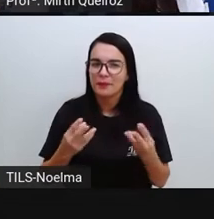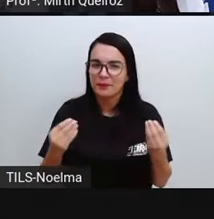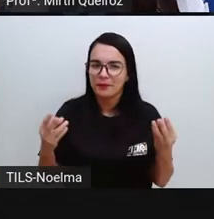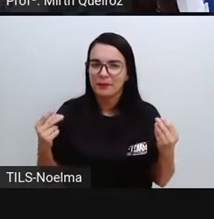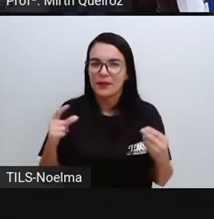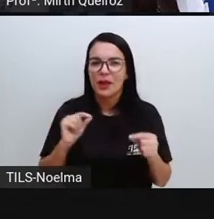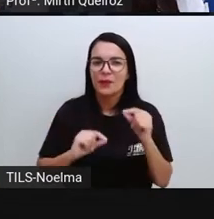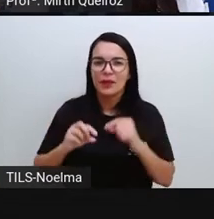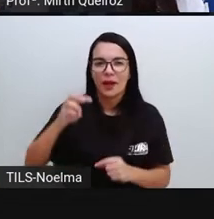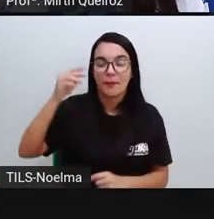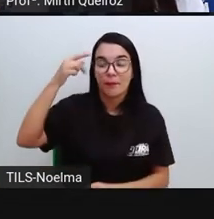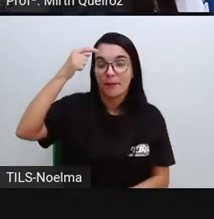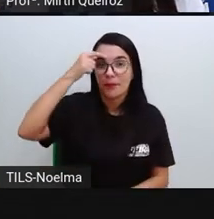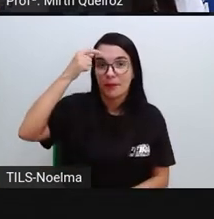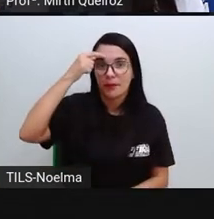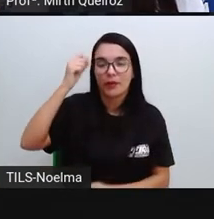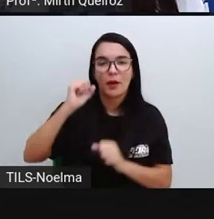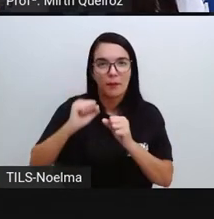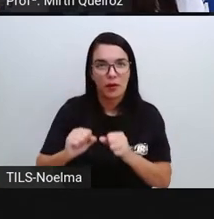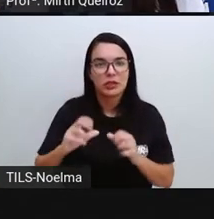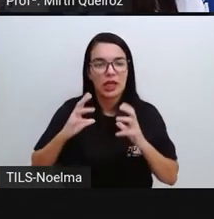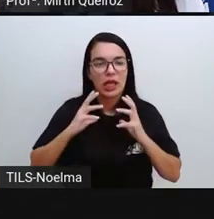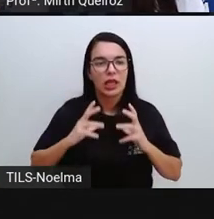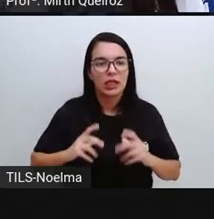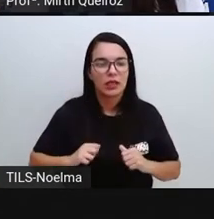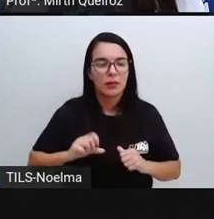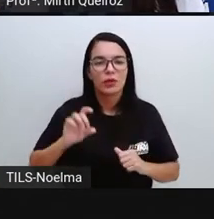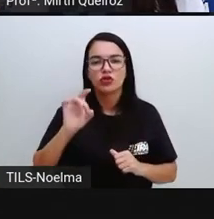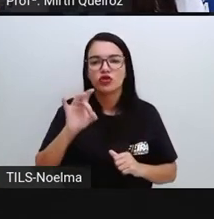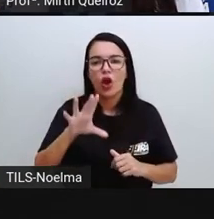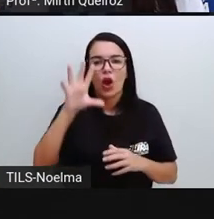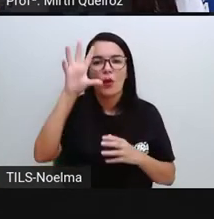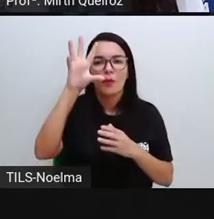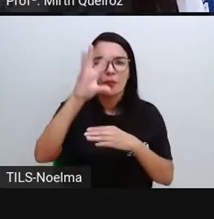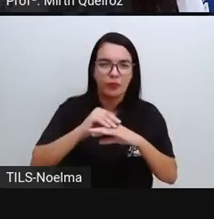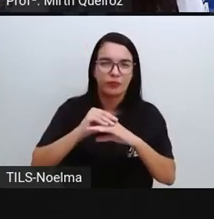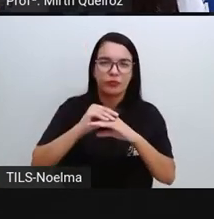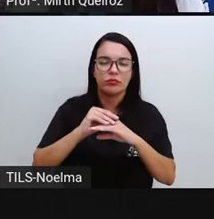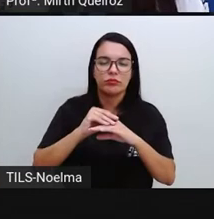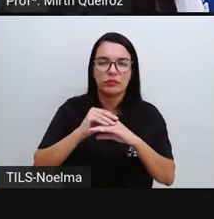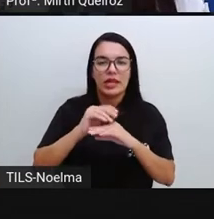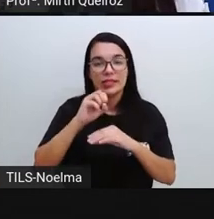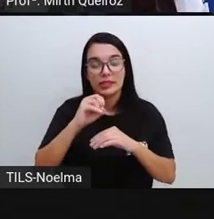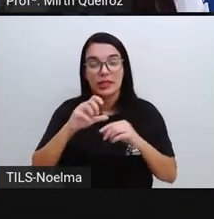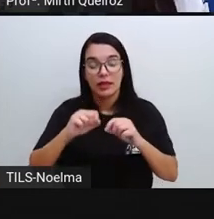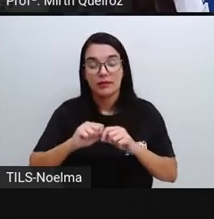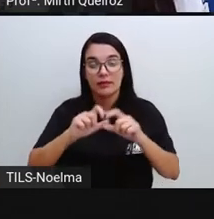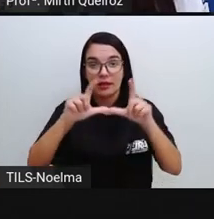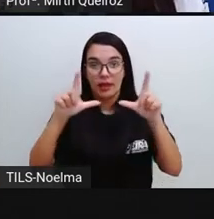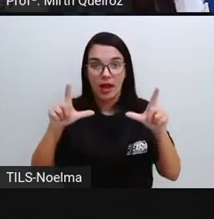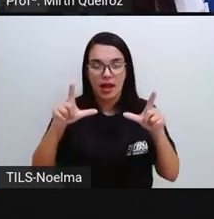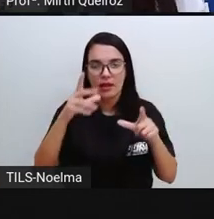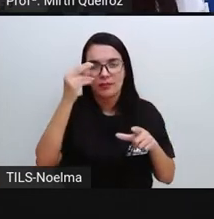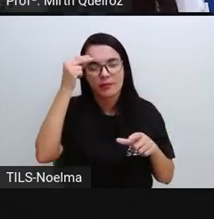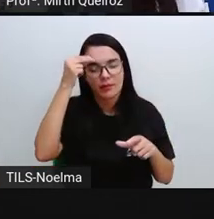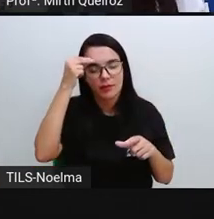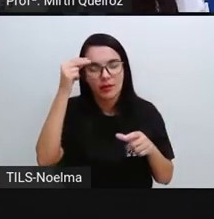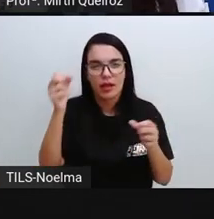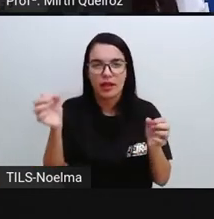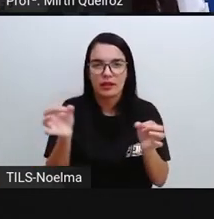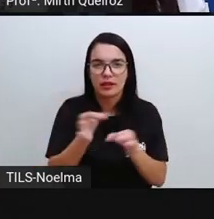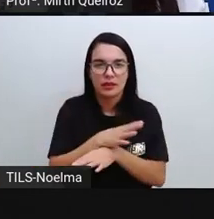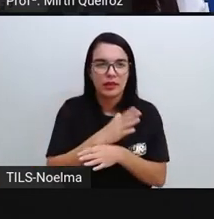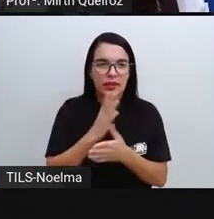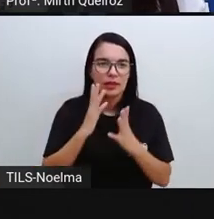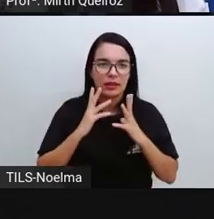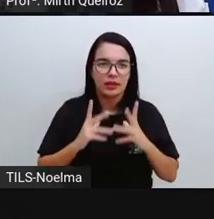a memória pode ser limpa, desligando a calculadora, certo? E ao ligar a calculadora, a memória já está limpa.